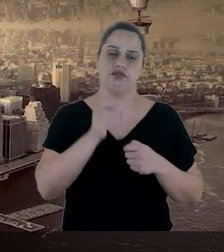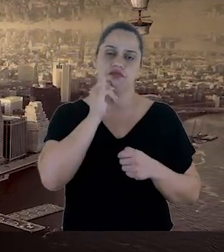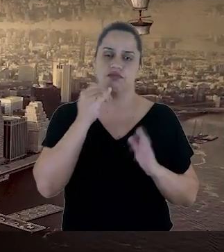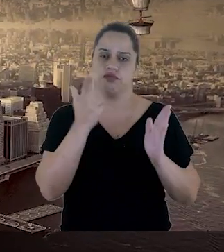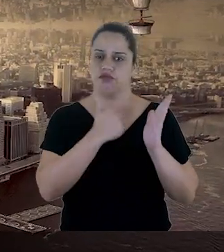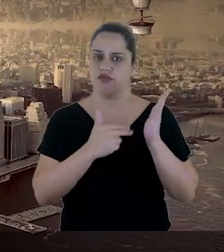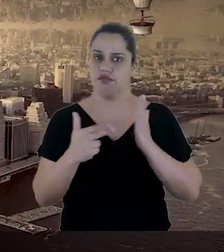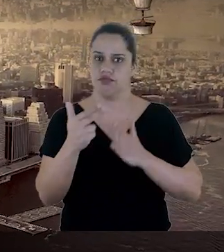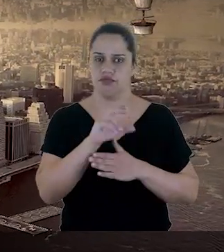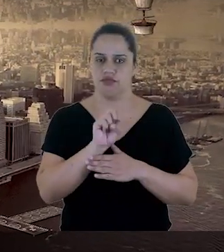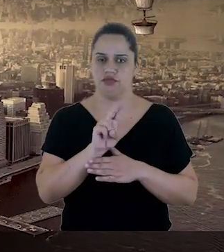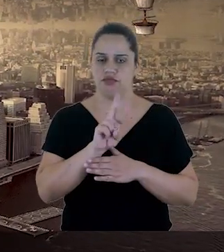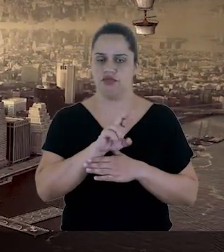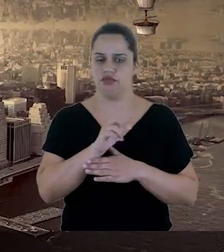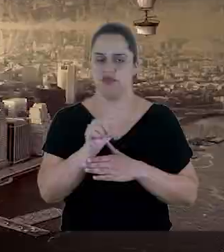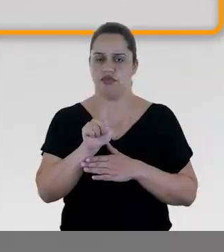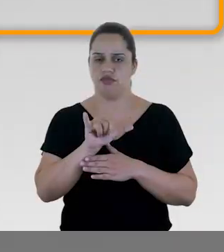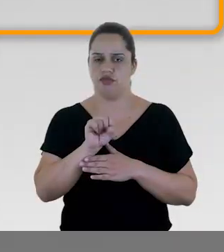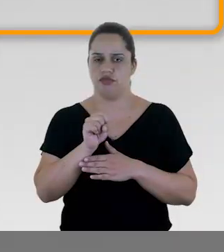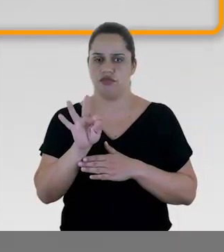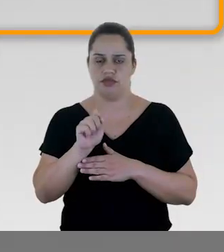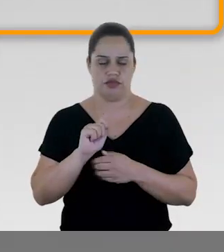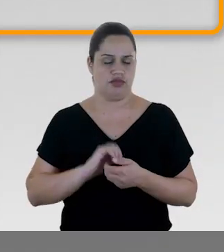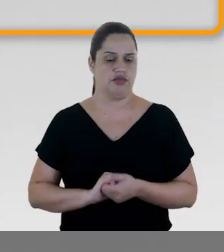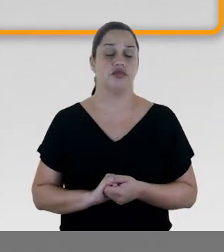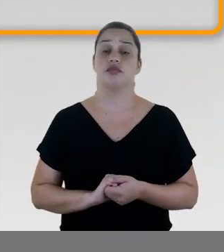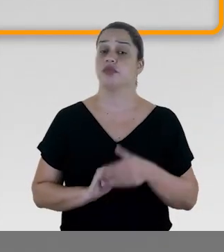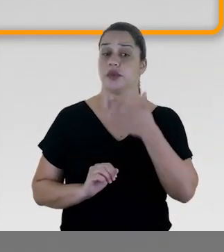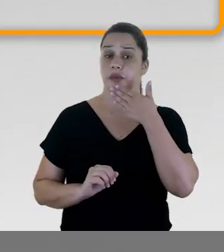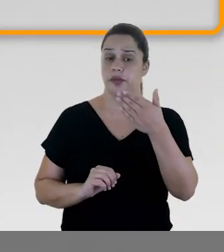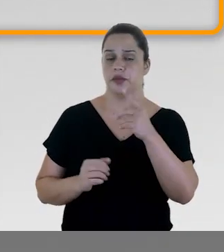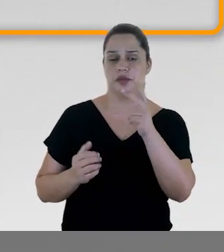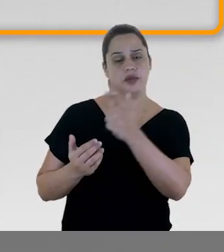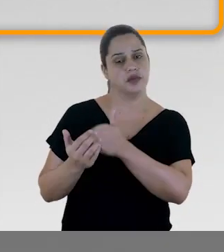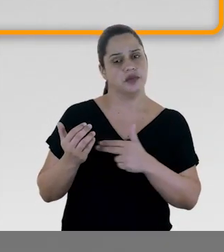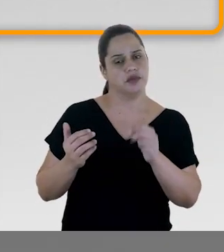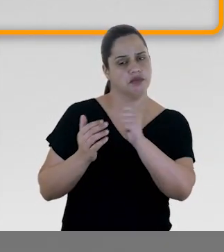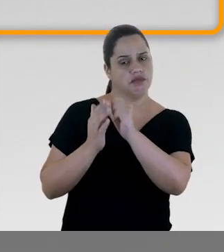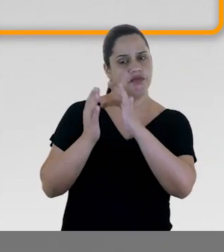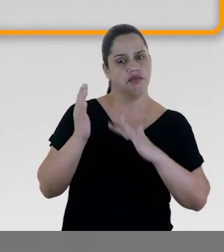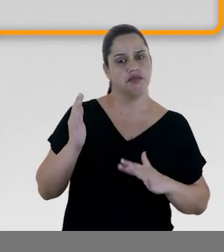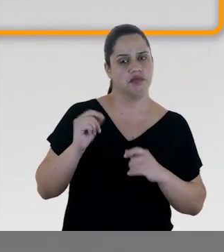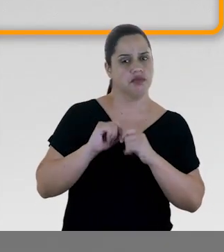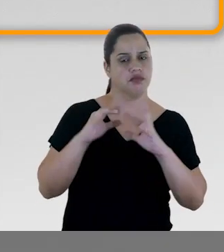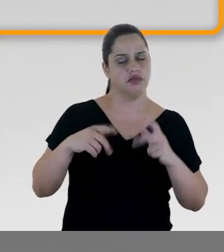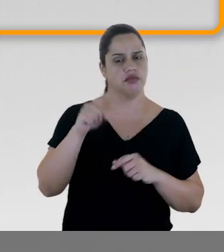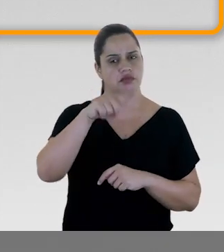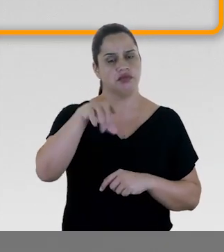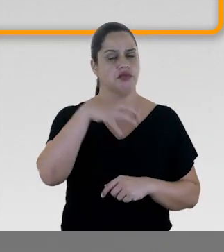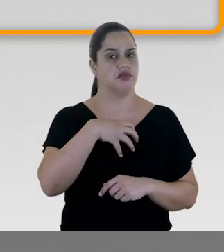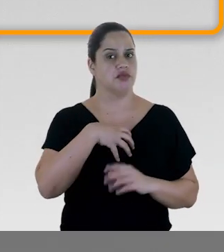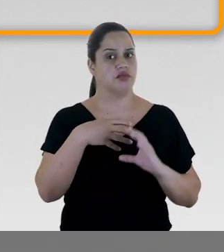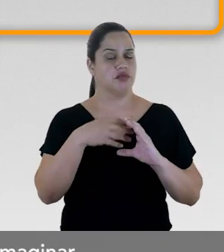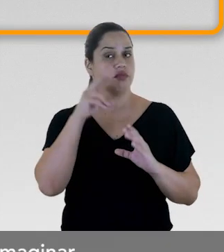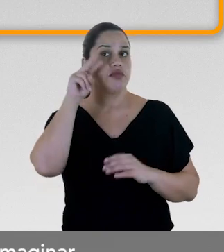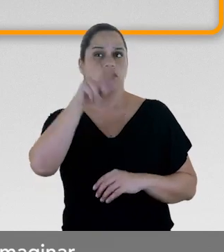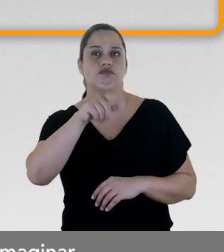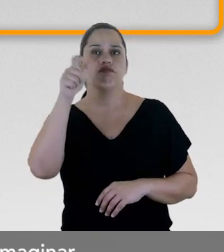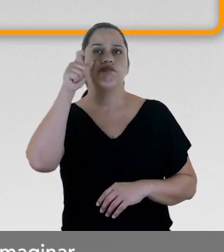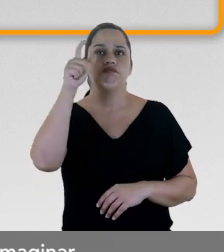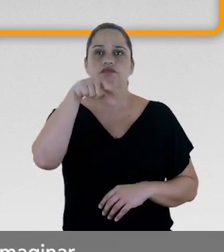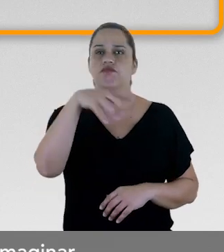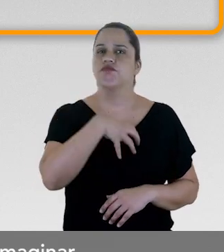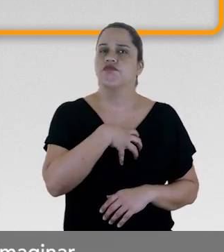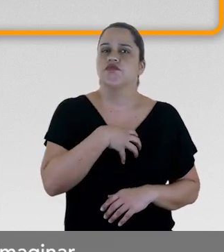pinturas surrealistas. Peça que descrevam as imagens, os sentimentos que evocam, o que